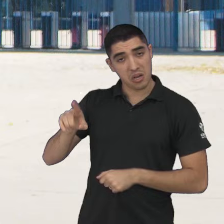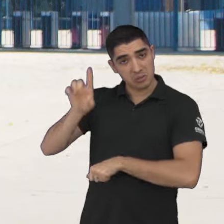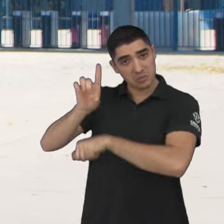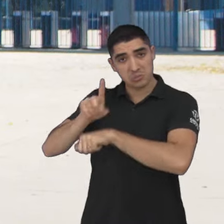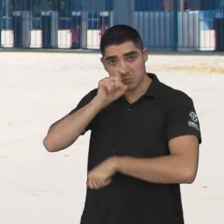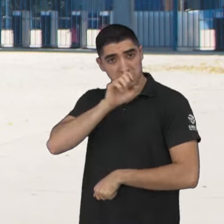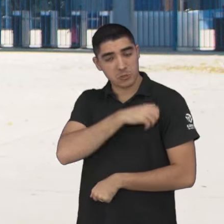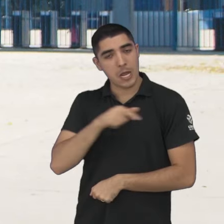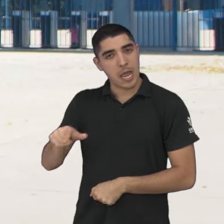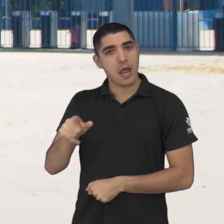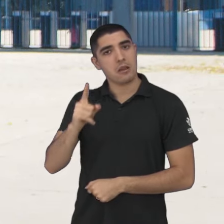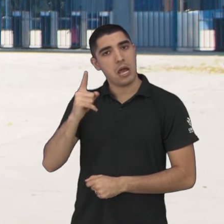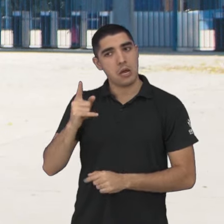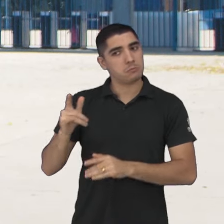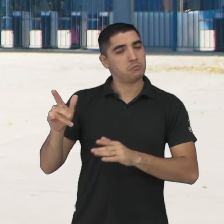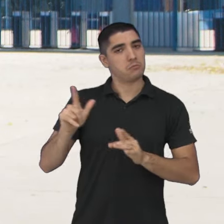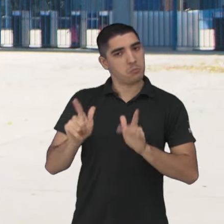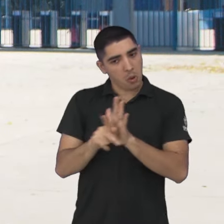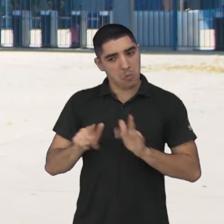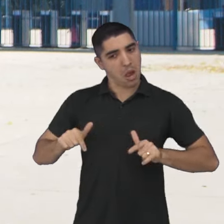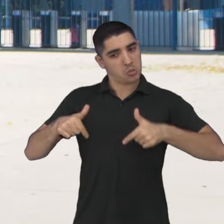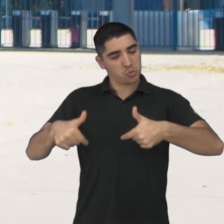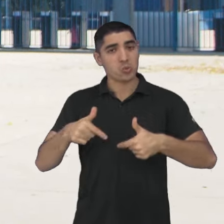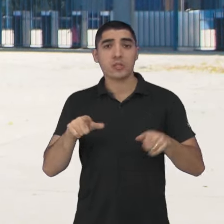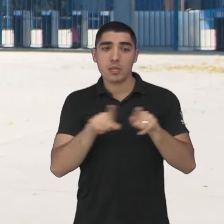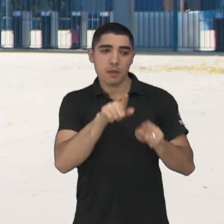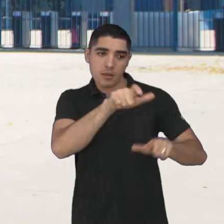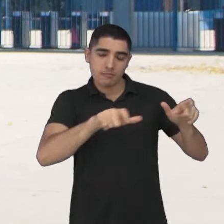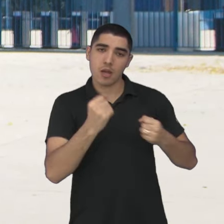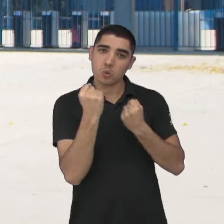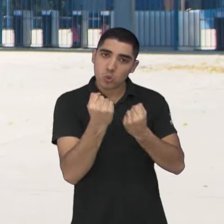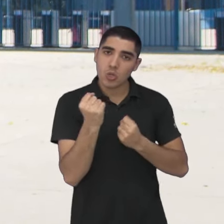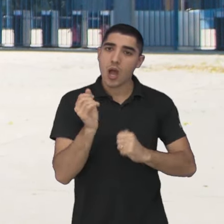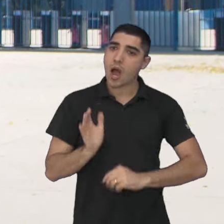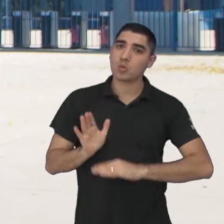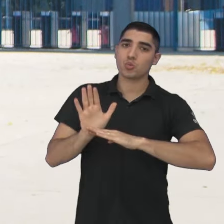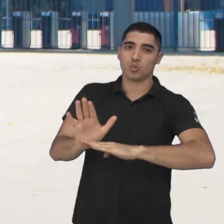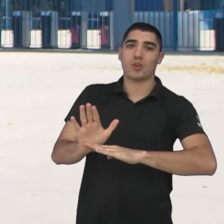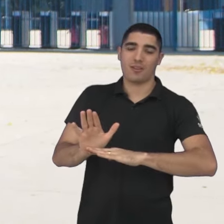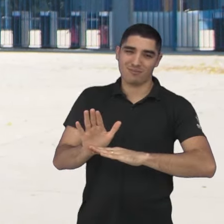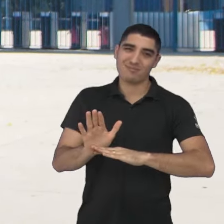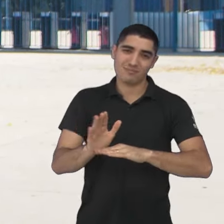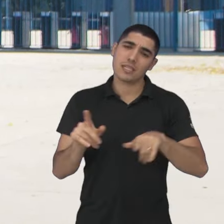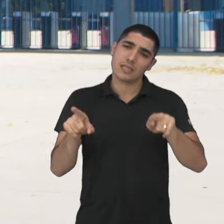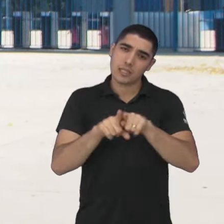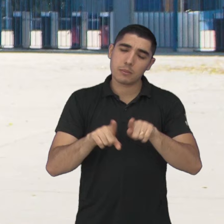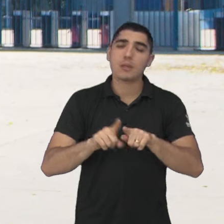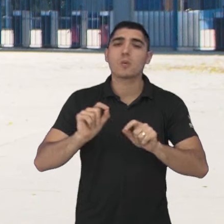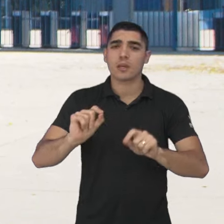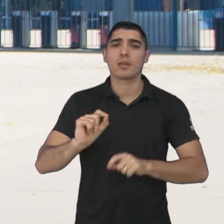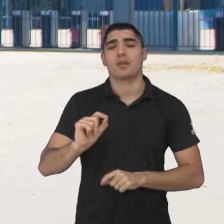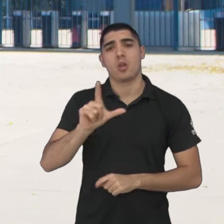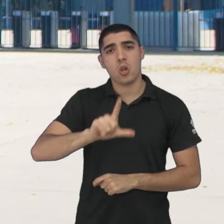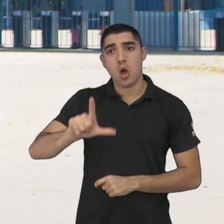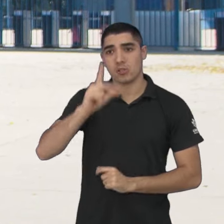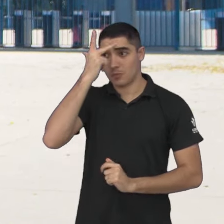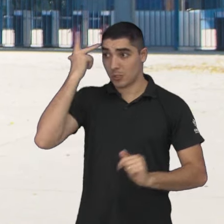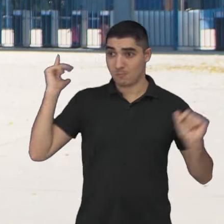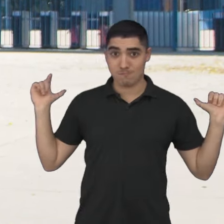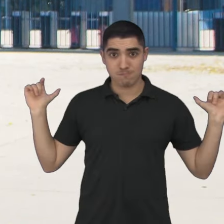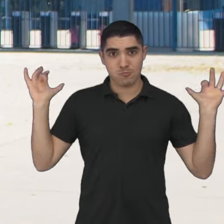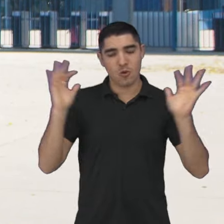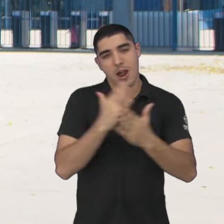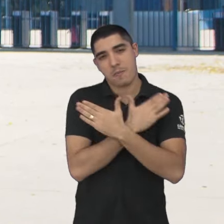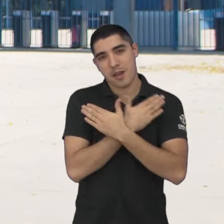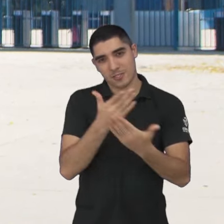forma do torcedor joseense fazer o bem e, claro, também lotar o Martins Pereira. Um